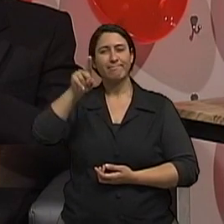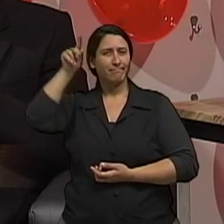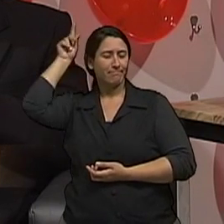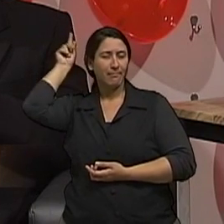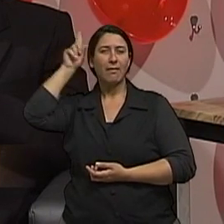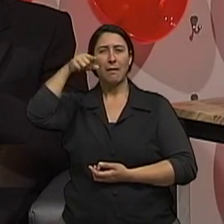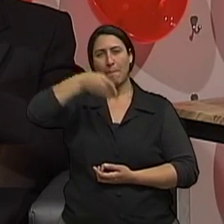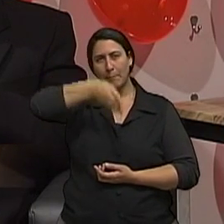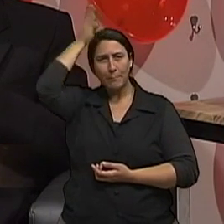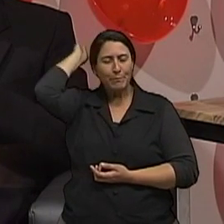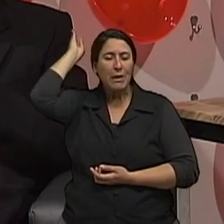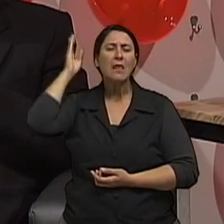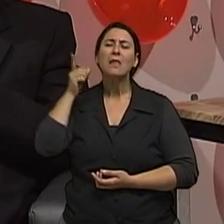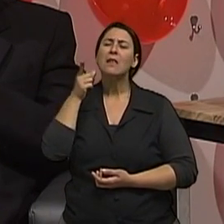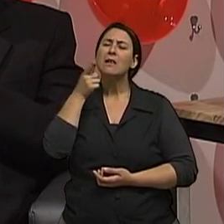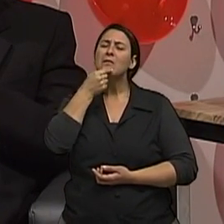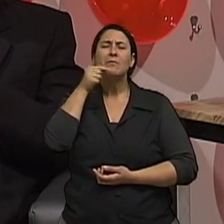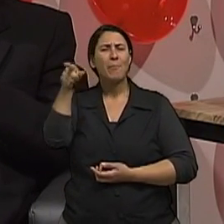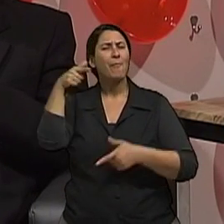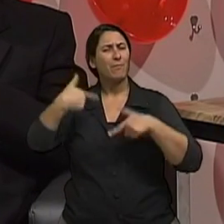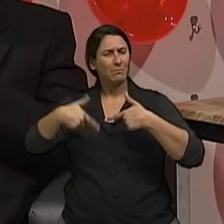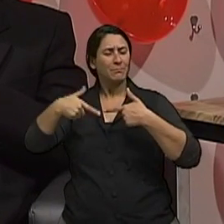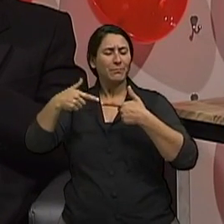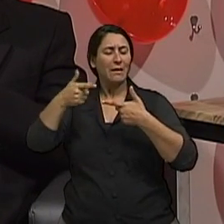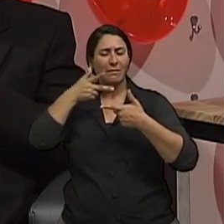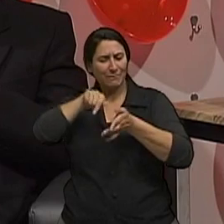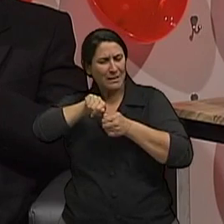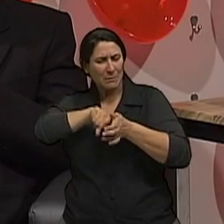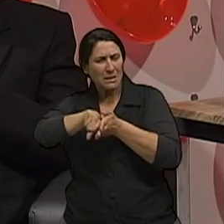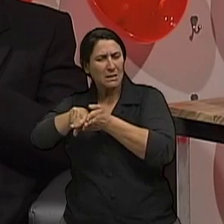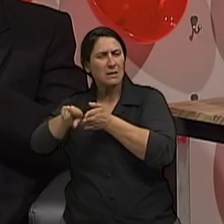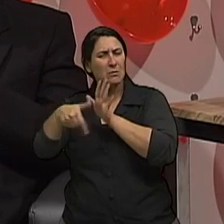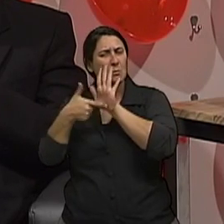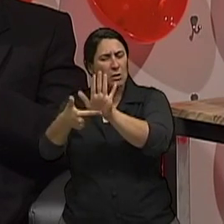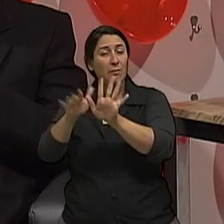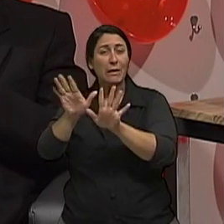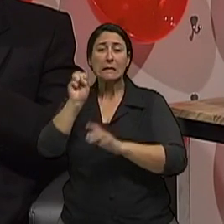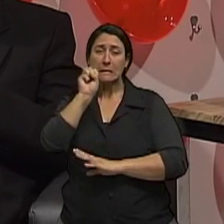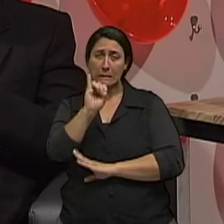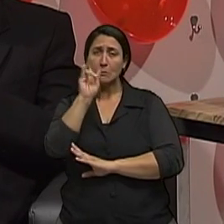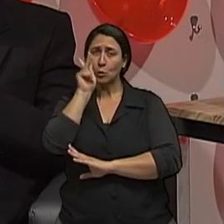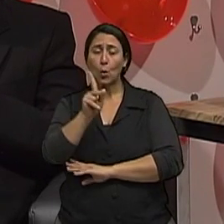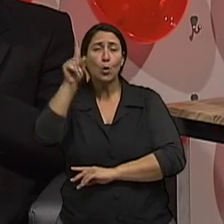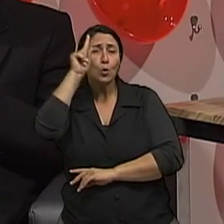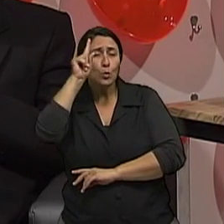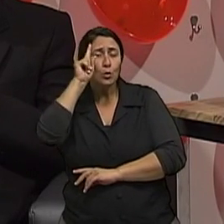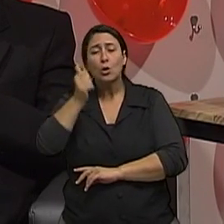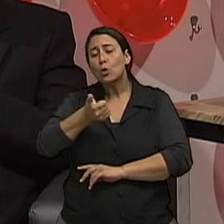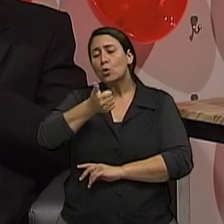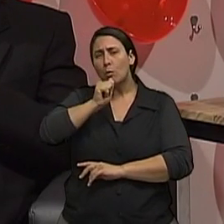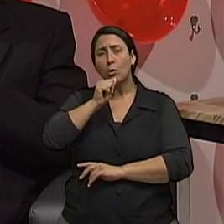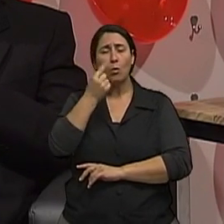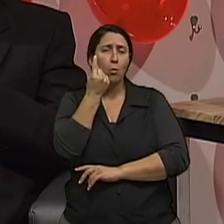Então, a mesma quantidade moderada de álcool, uma, duas doses diárias, por exemplo,